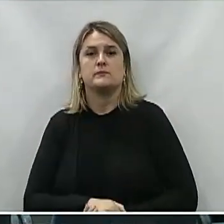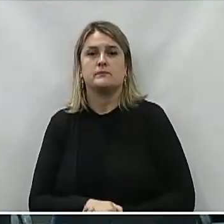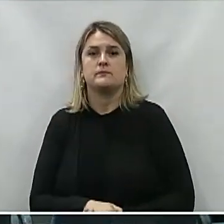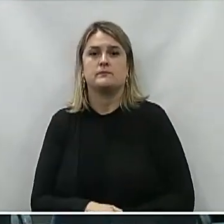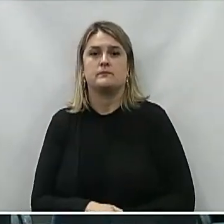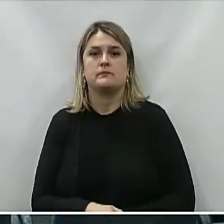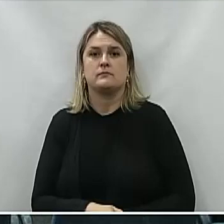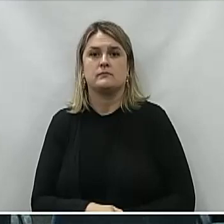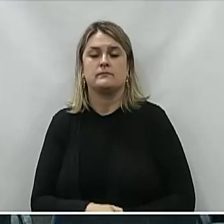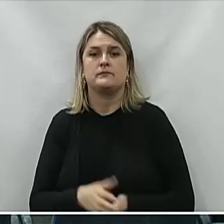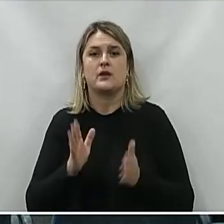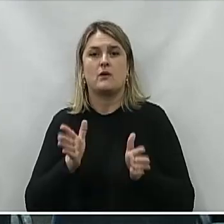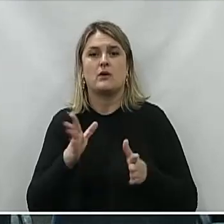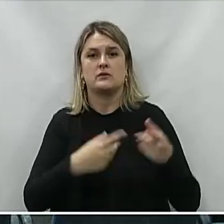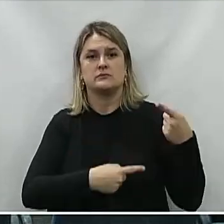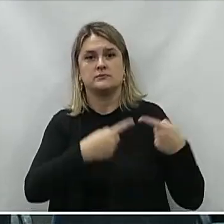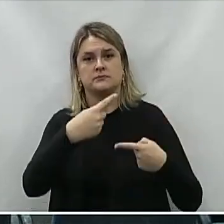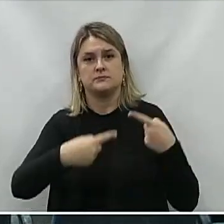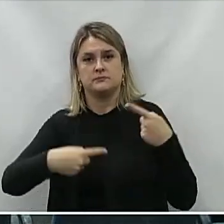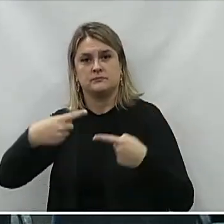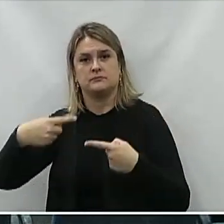Em discussão